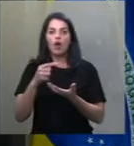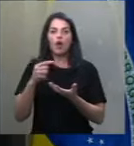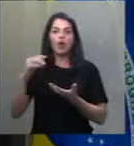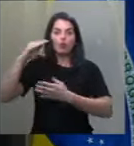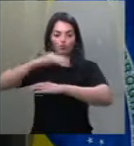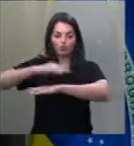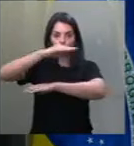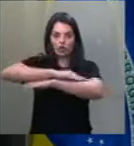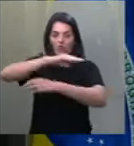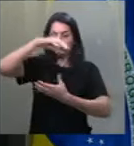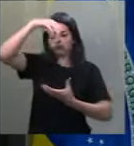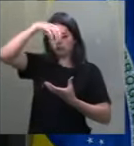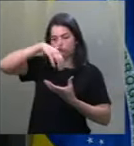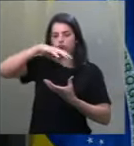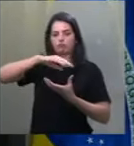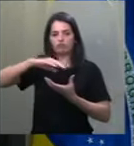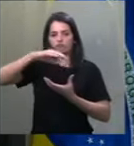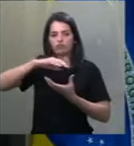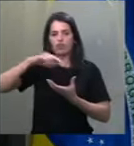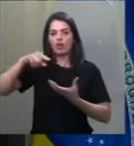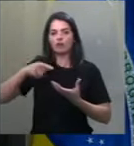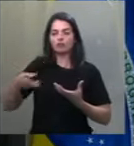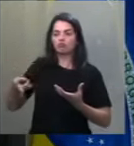insuportável e o sapo morrer.